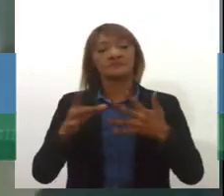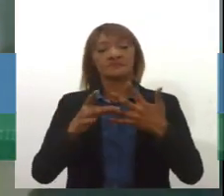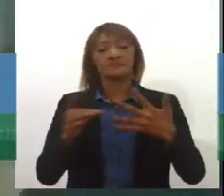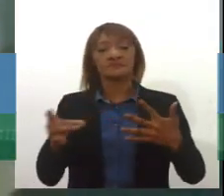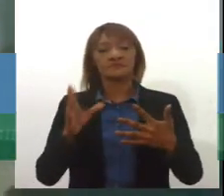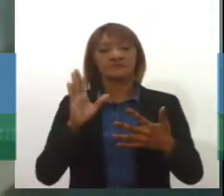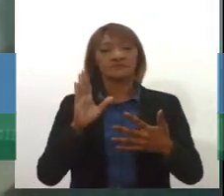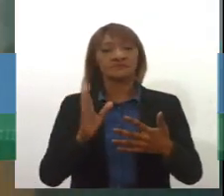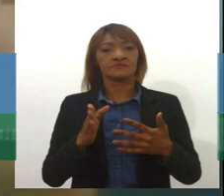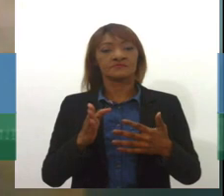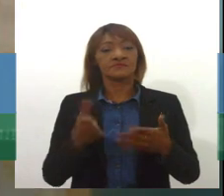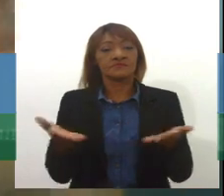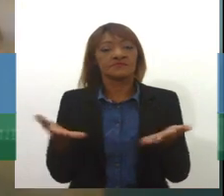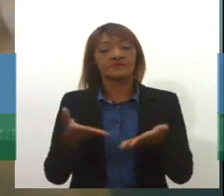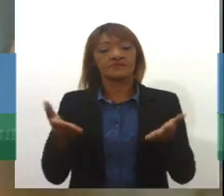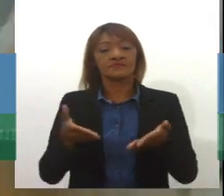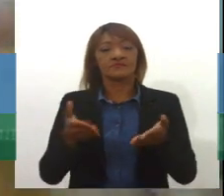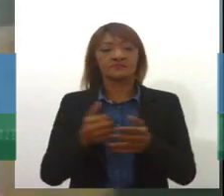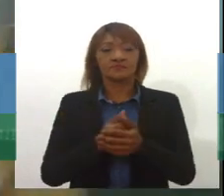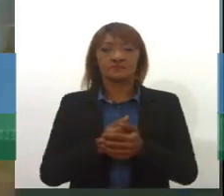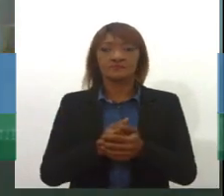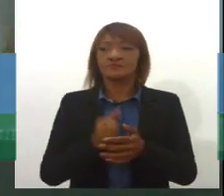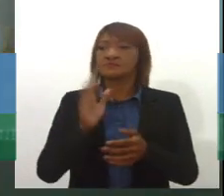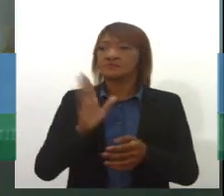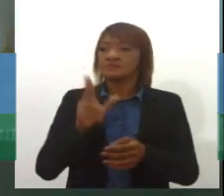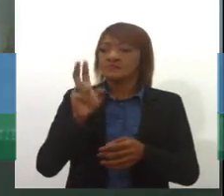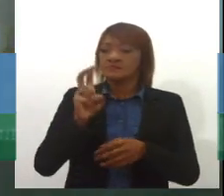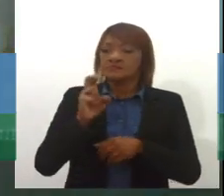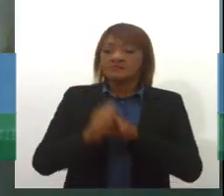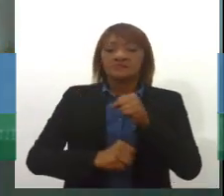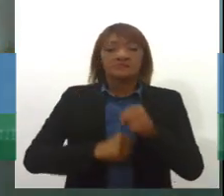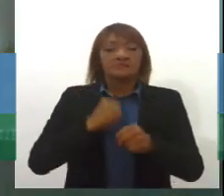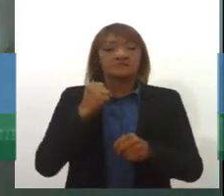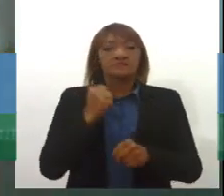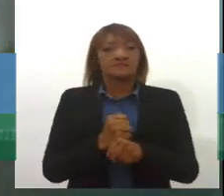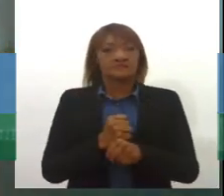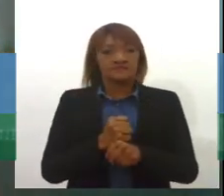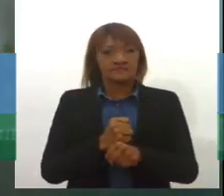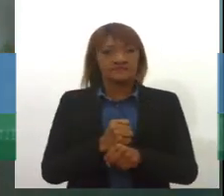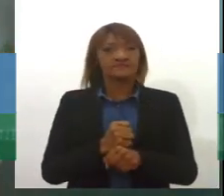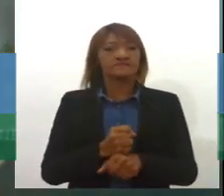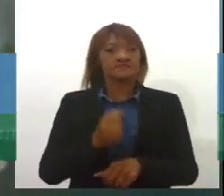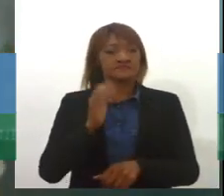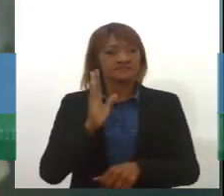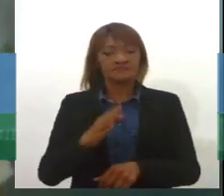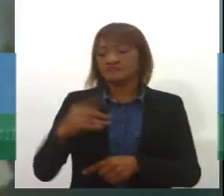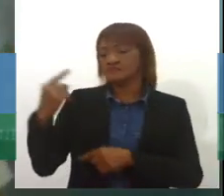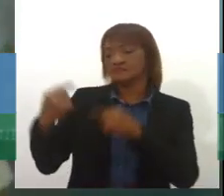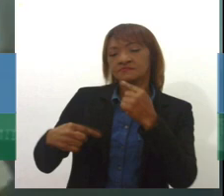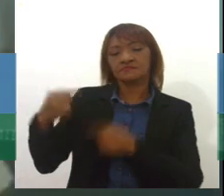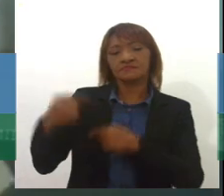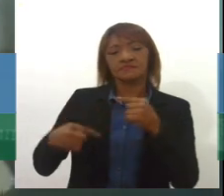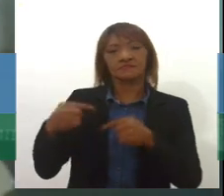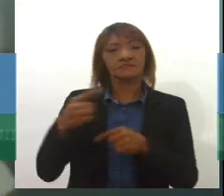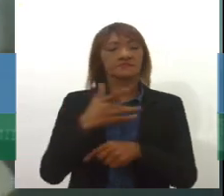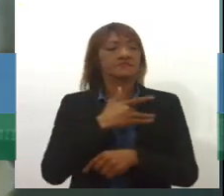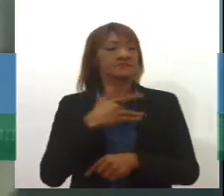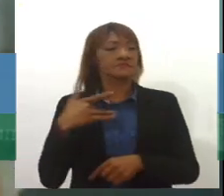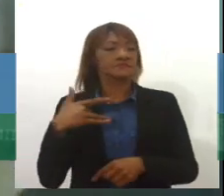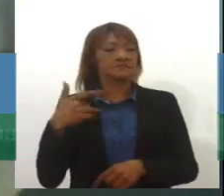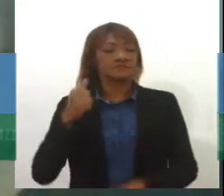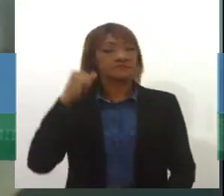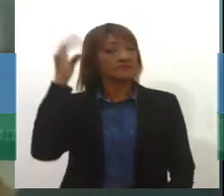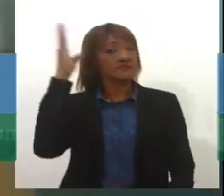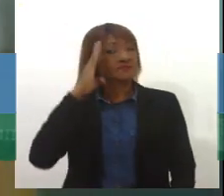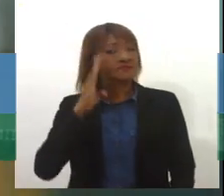vem num processo, nos últimos cinco anos, de subfinanciamento das políticas públicas de saúde mental no Brasil.